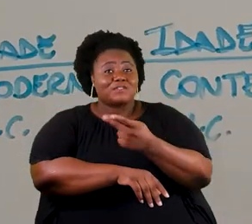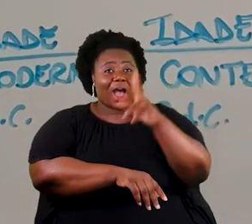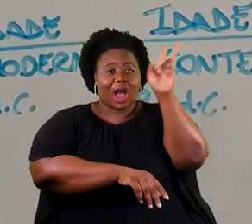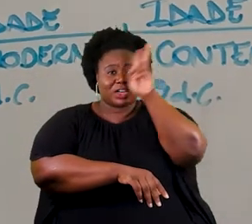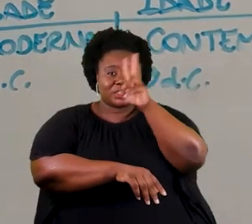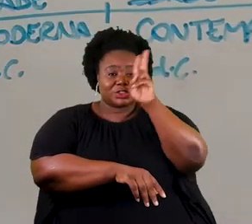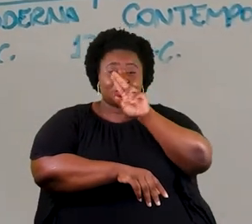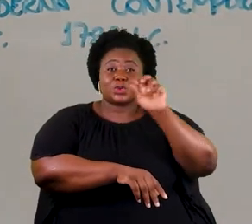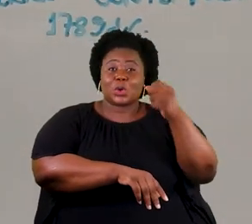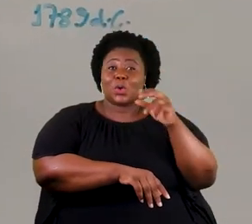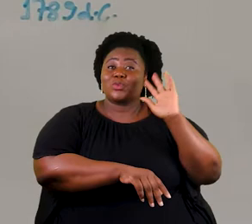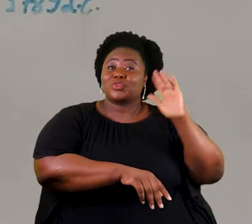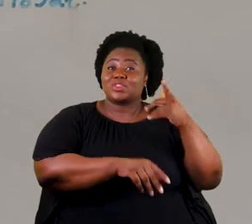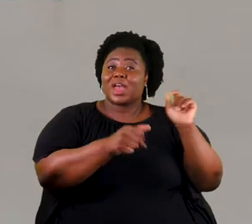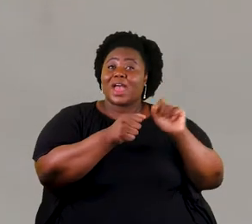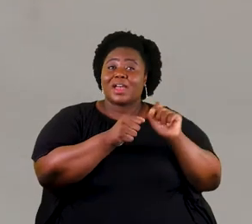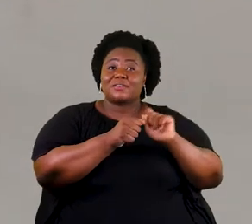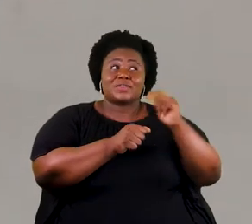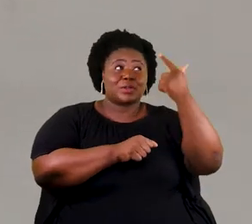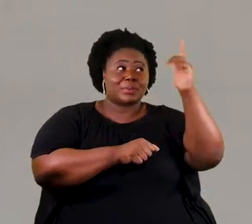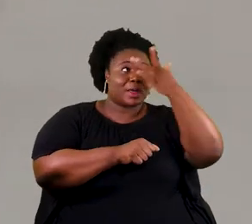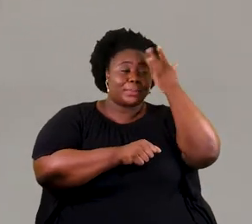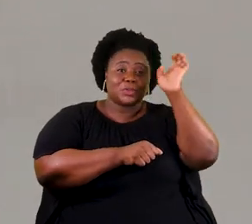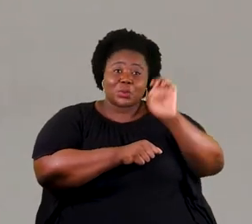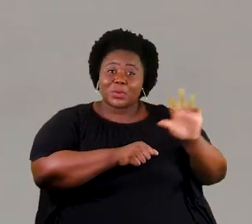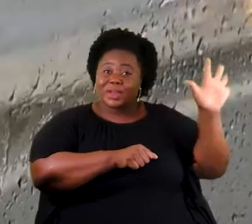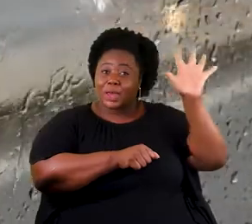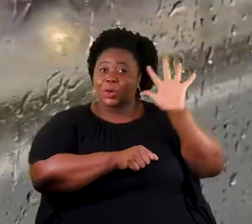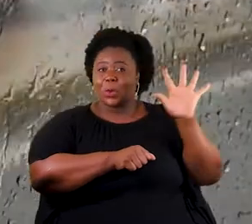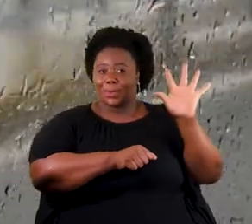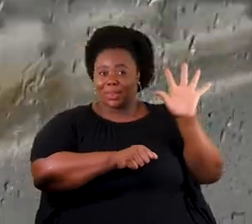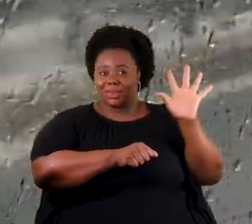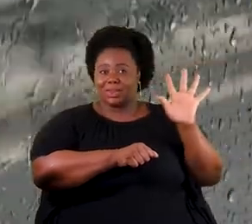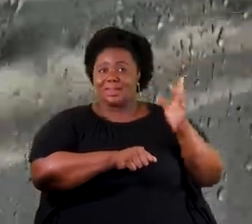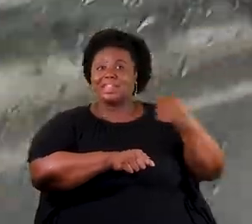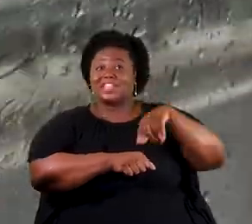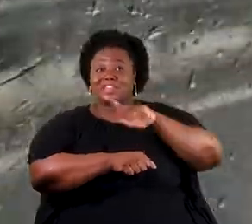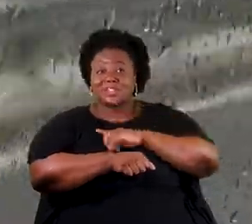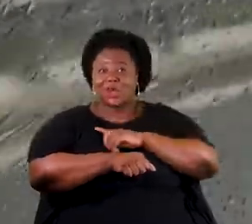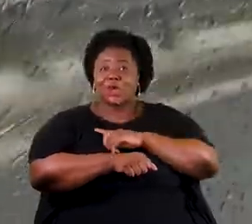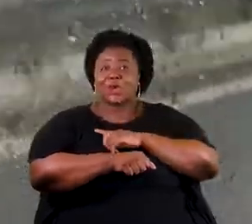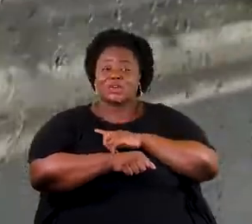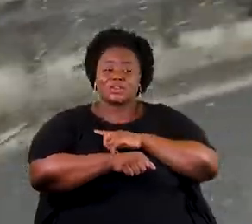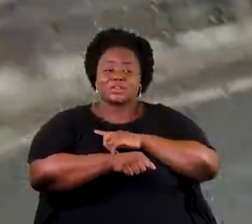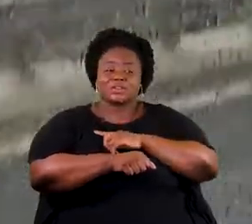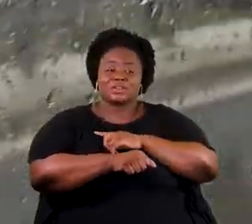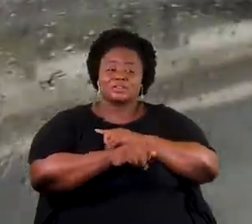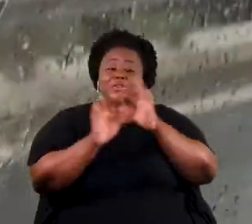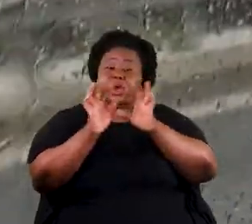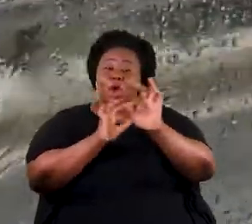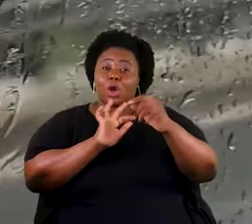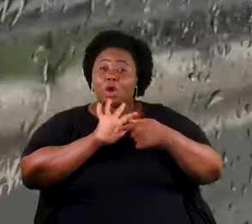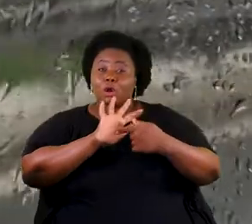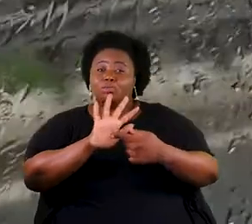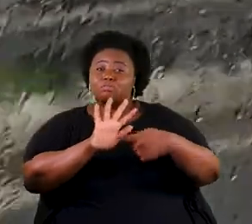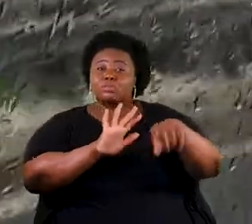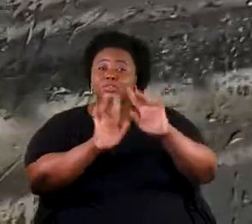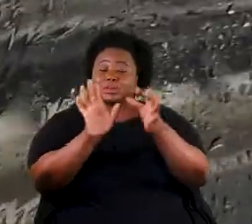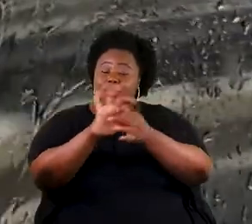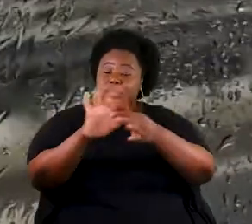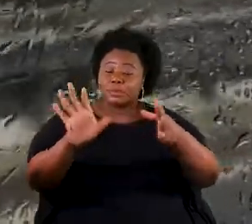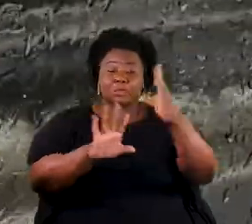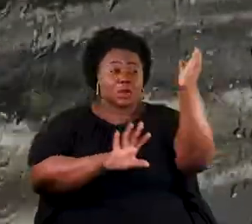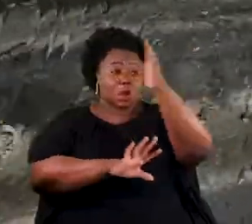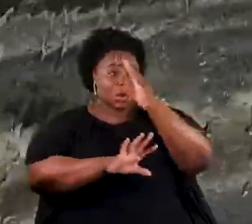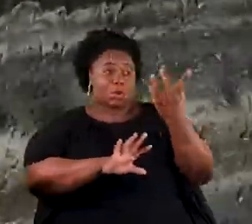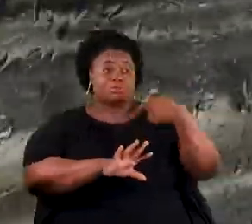ou aquilo que foi feito pelos sujeitos europeus. Nós fazemos uma linda sequência didática sobre a independência do Brasil,